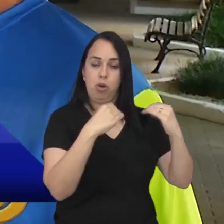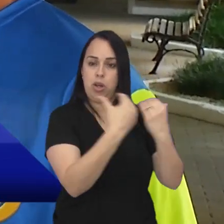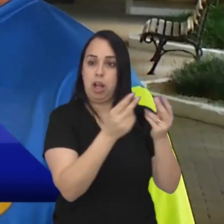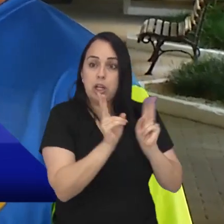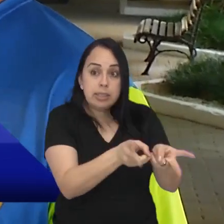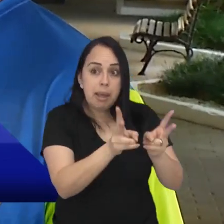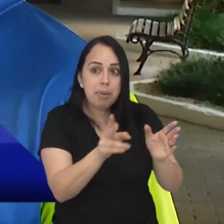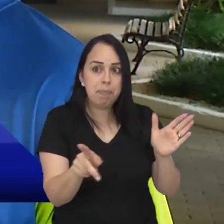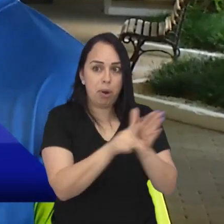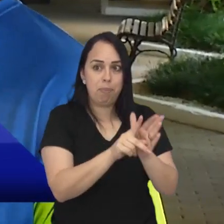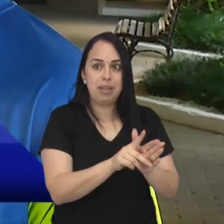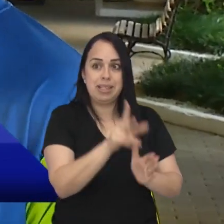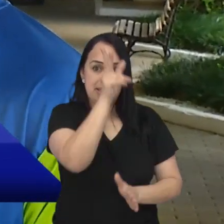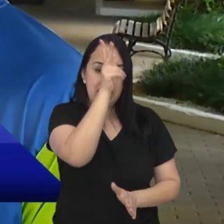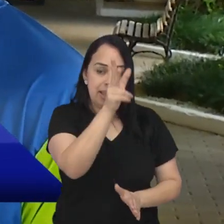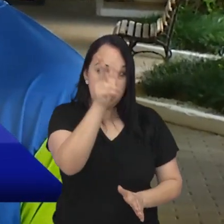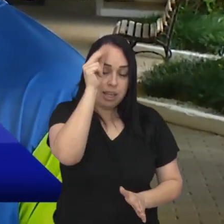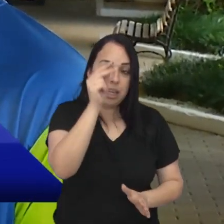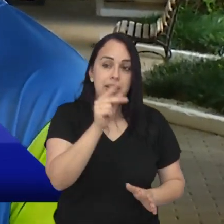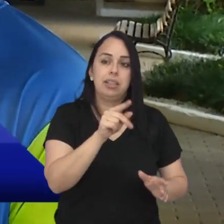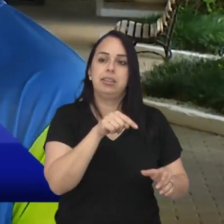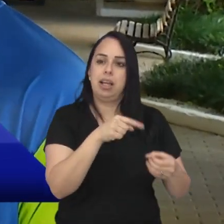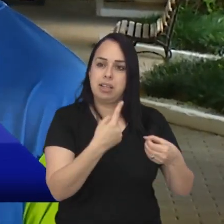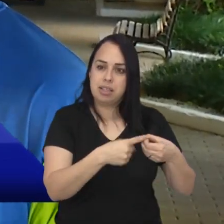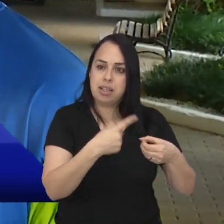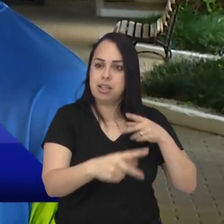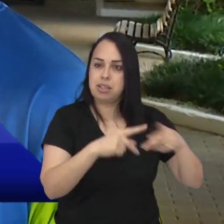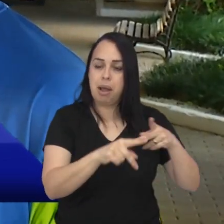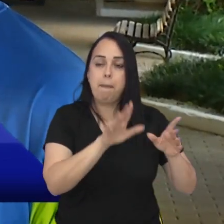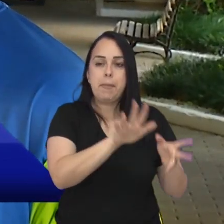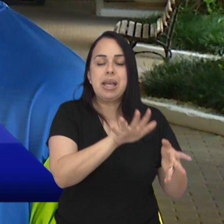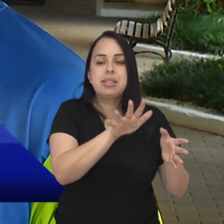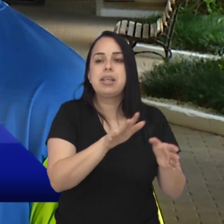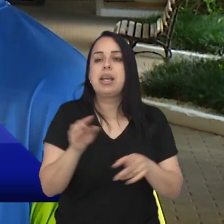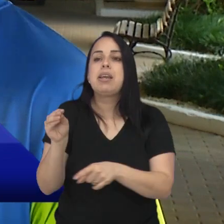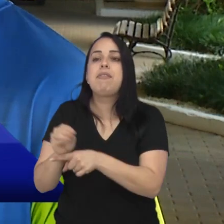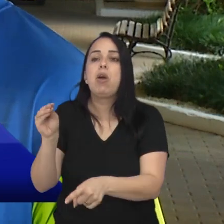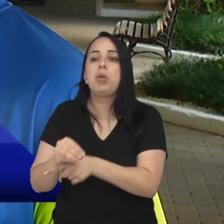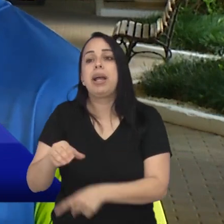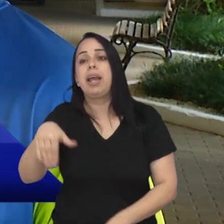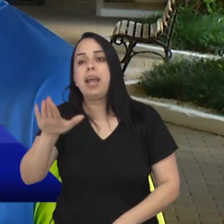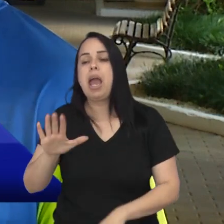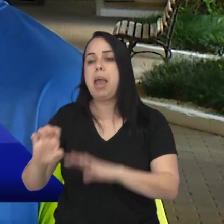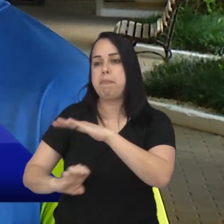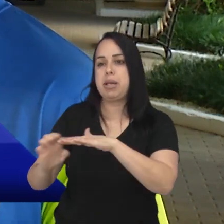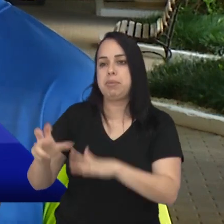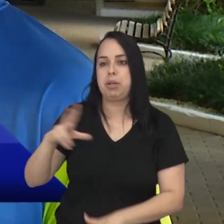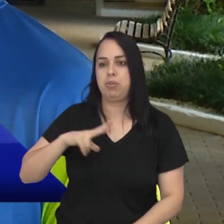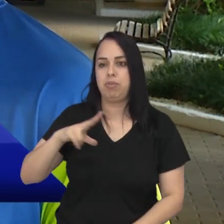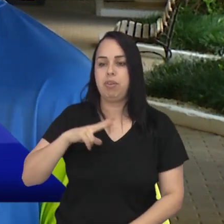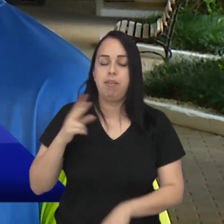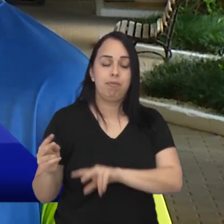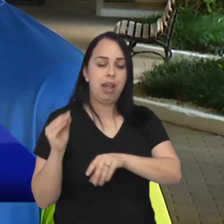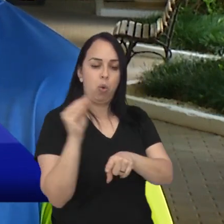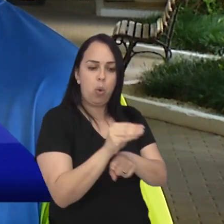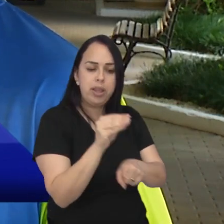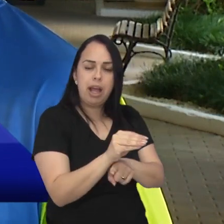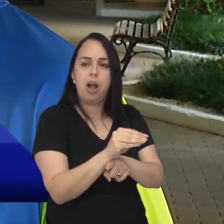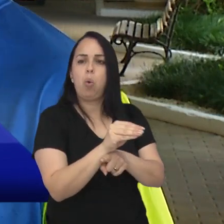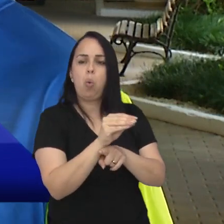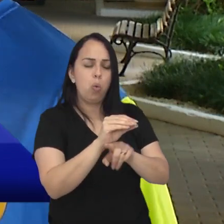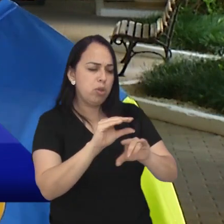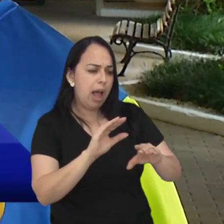cidade, mas por 25 anos ele foi concedido para a iniciativa privada. A iniciativa privada vai fazer o que? Ela vai